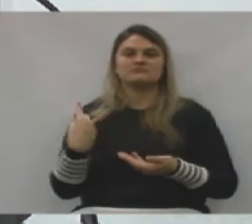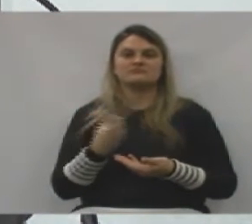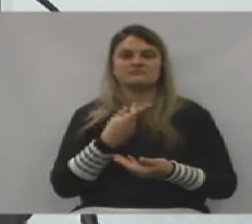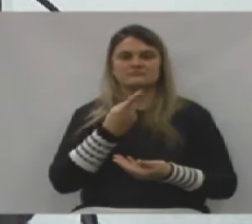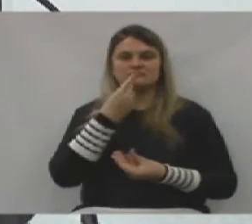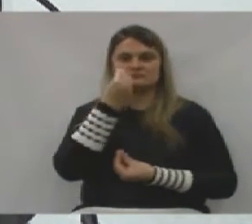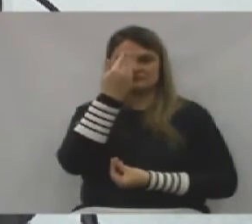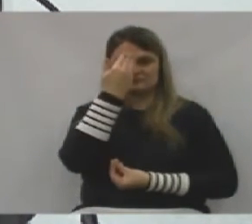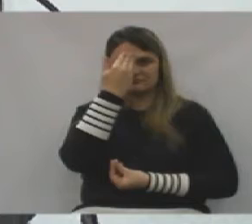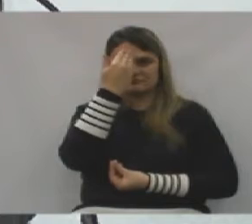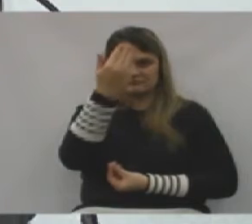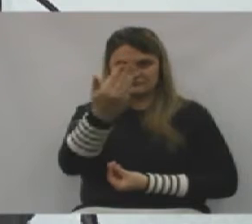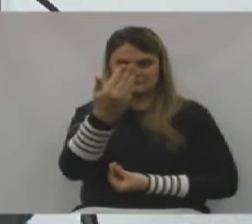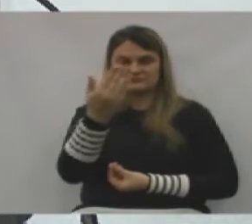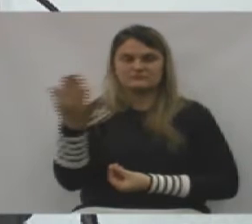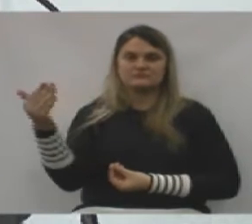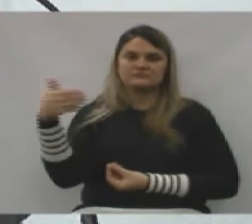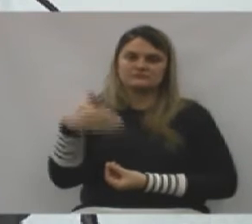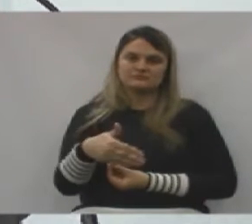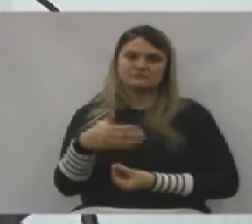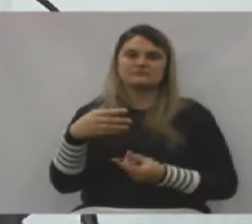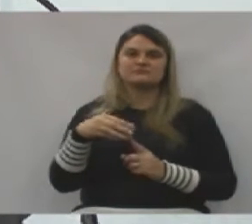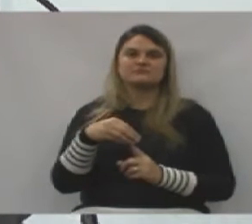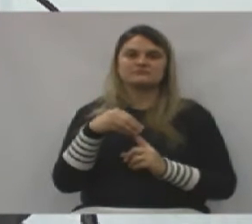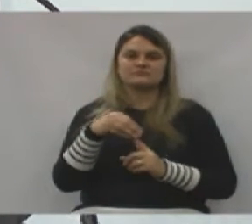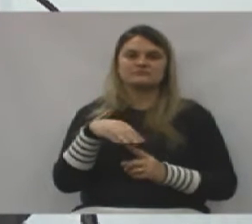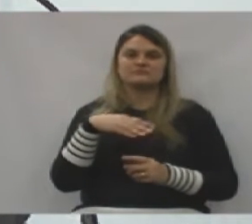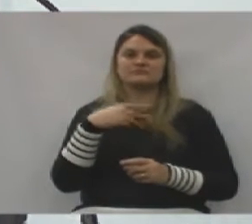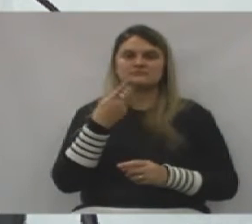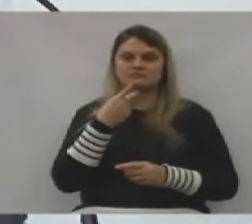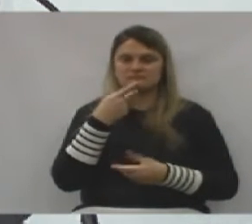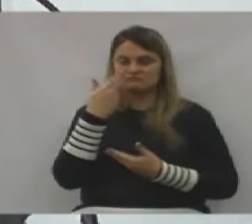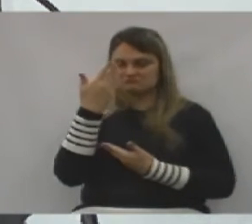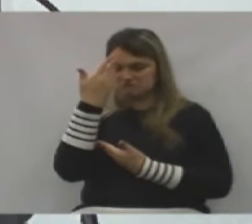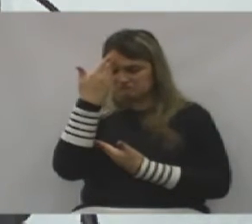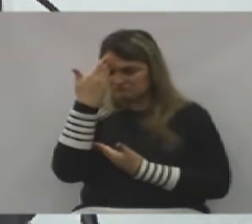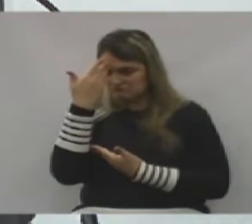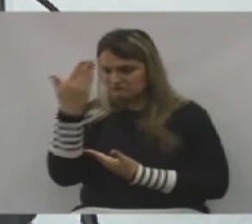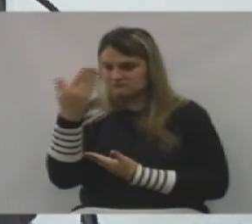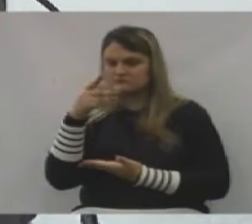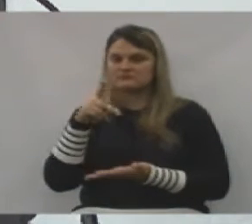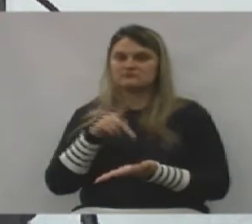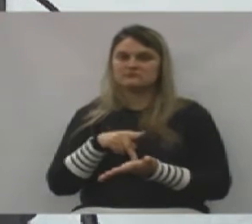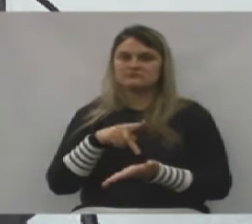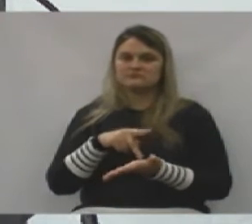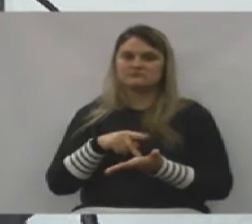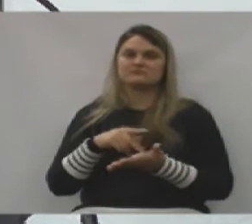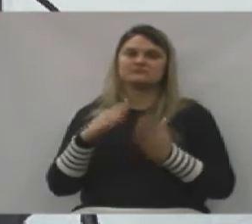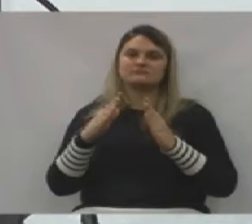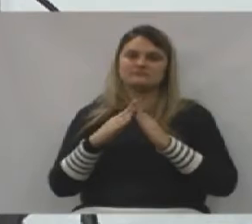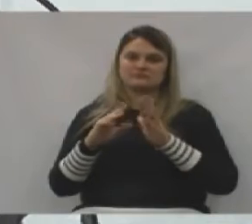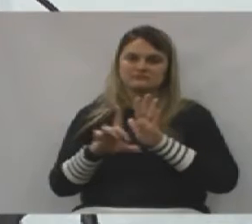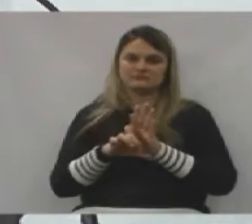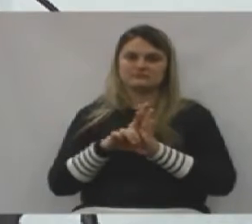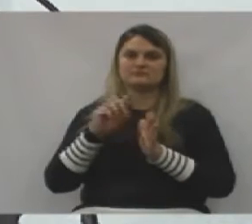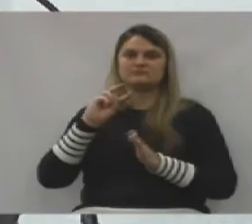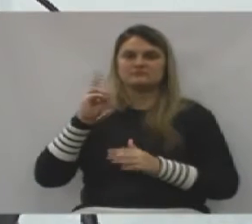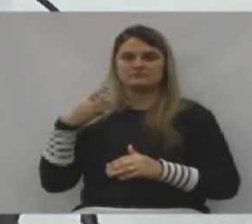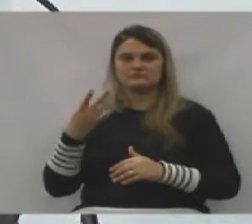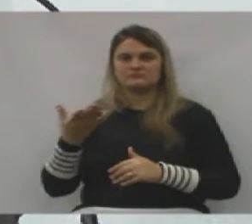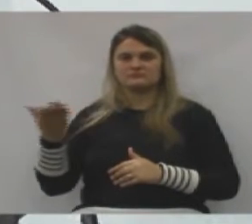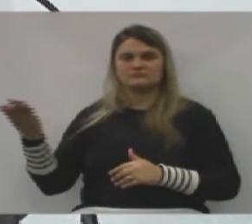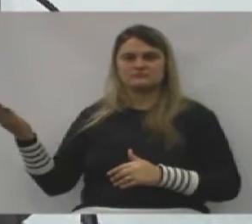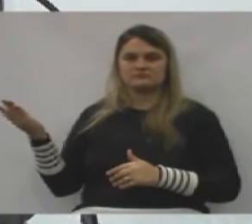agradecimento, a gente veio aqui principalmente para fazer uma reverência sincera a cada um de vocês, senhores